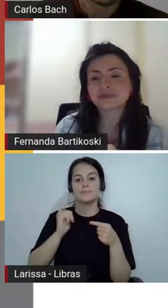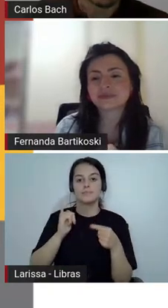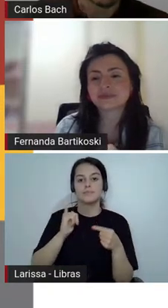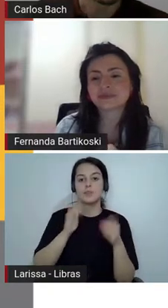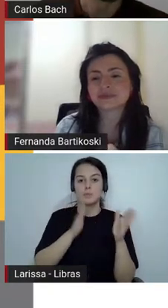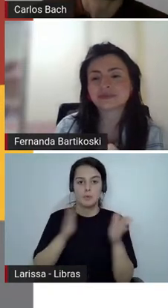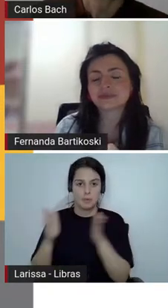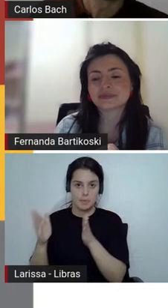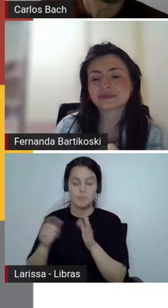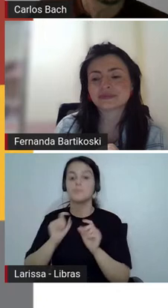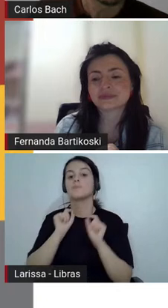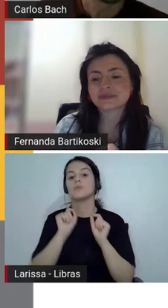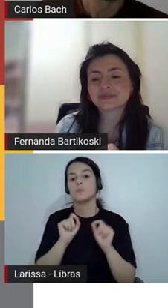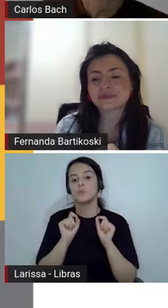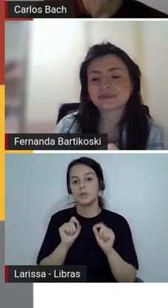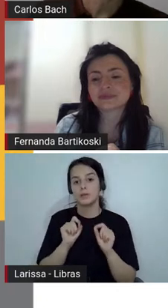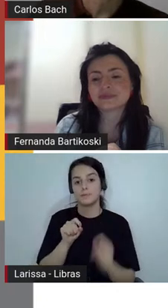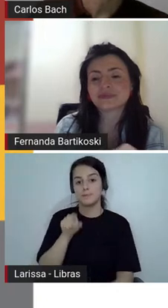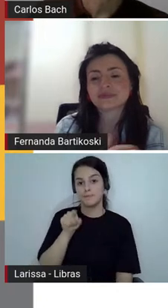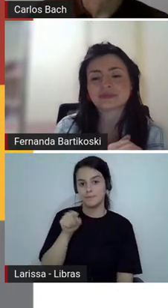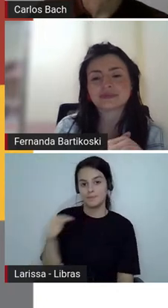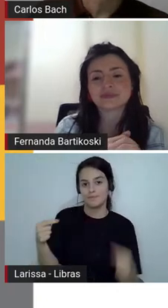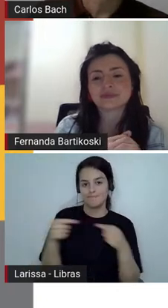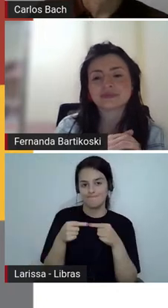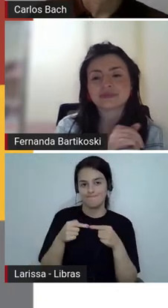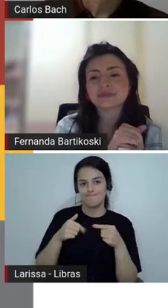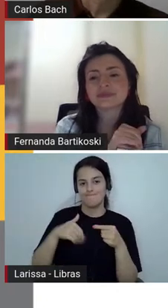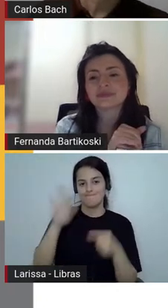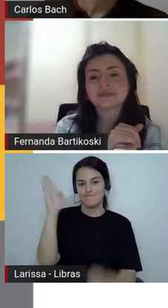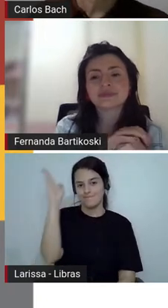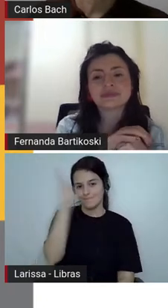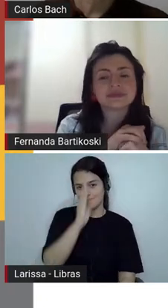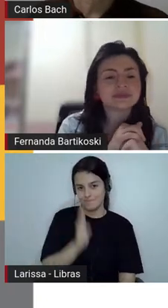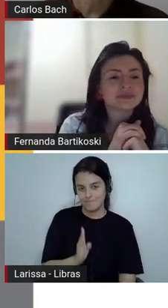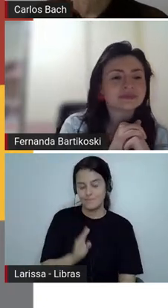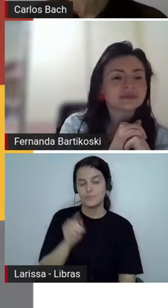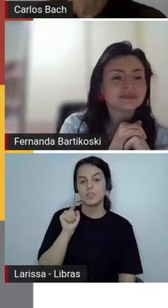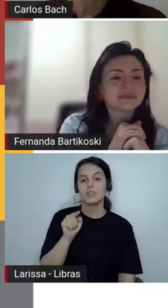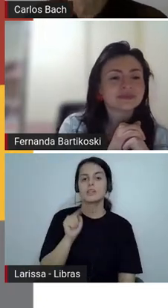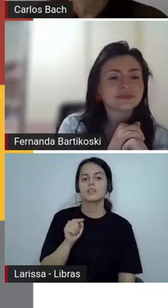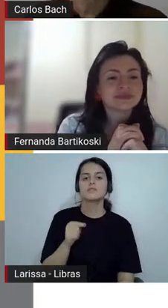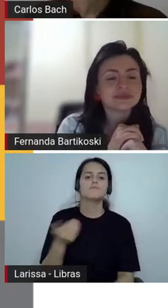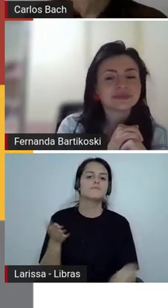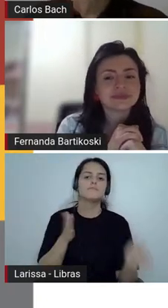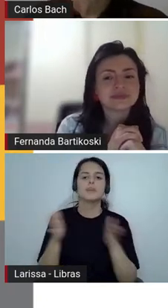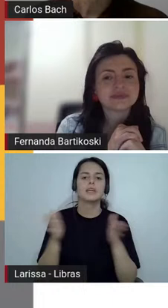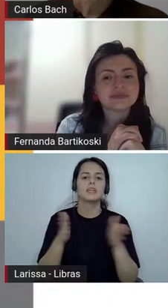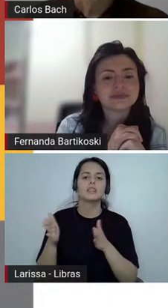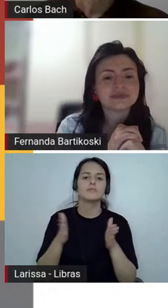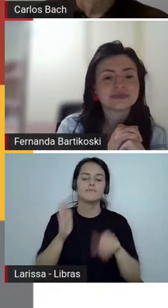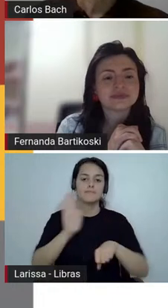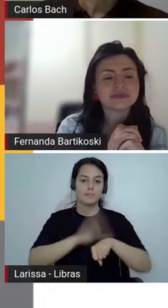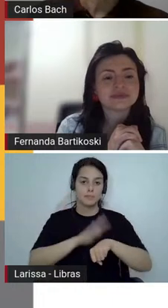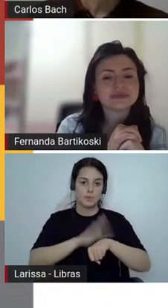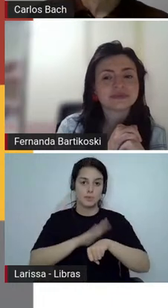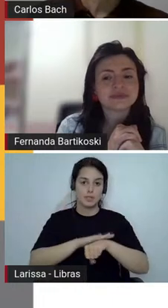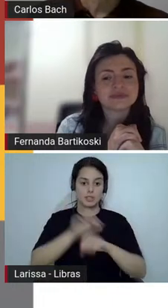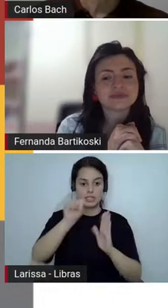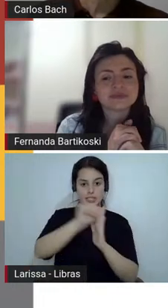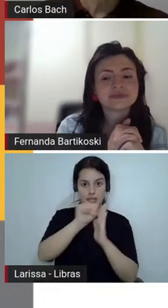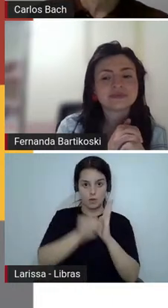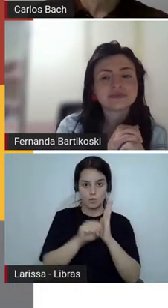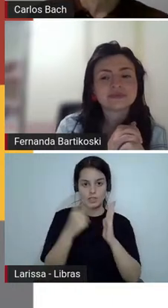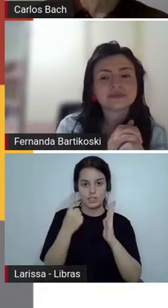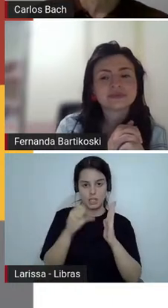desta crônica mais brasileirada, na metade do século XIX, em meio aos